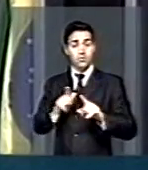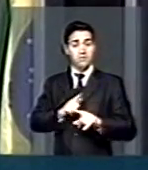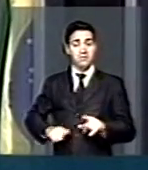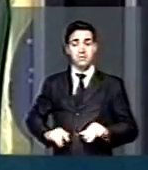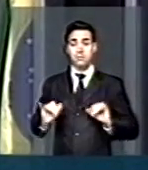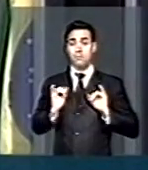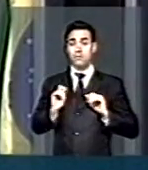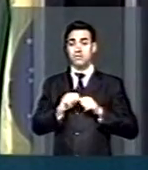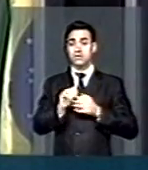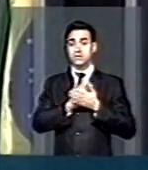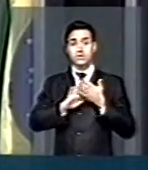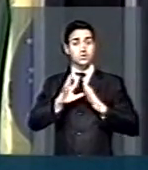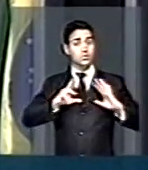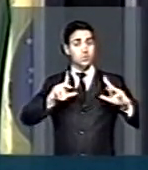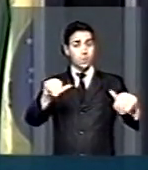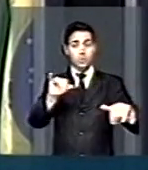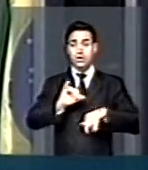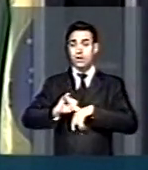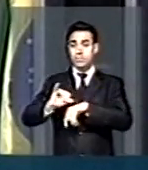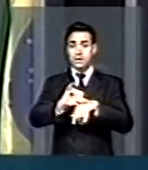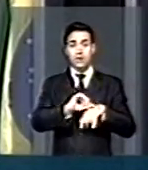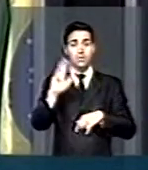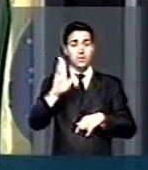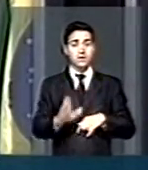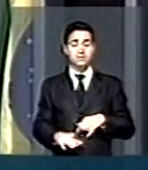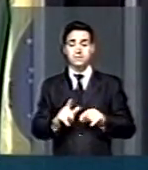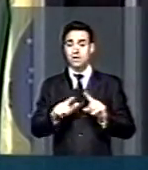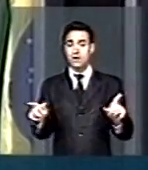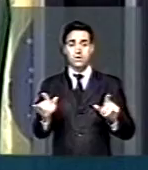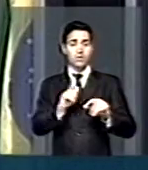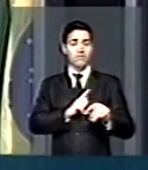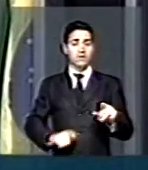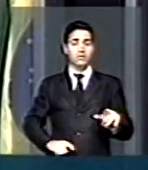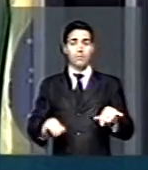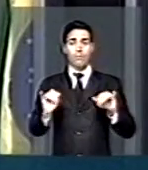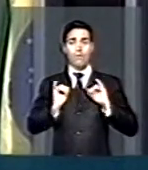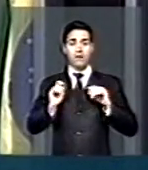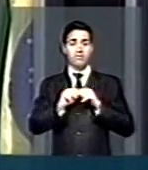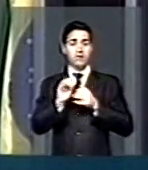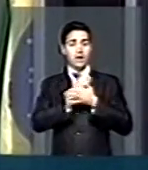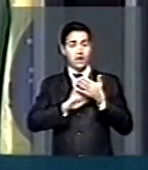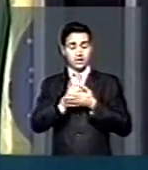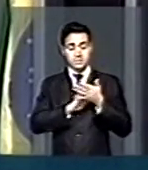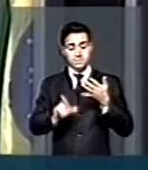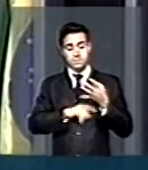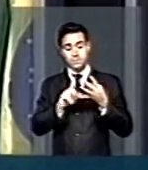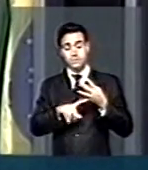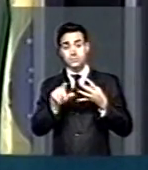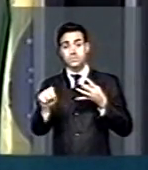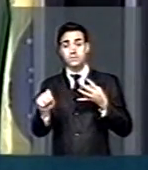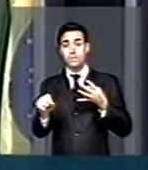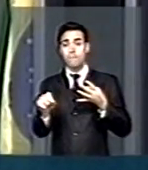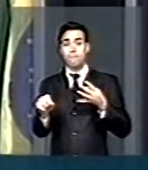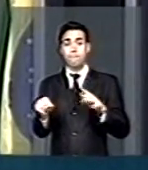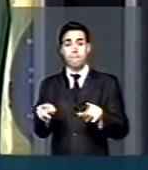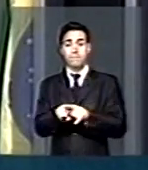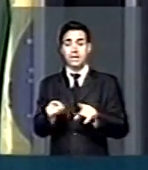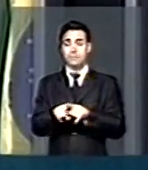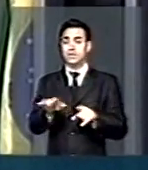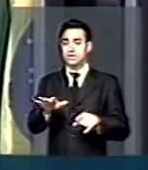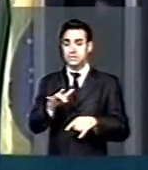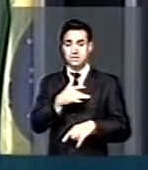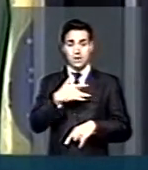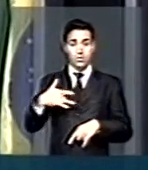todas as grandes cidades e capitais brasileiras, passivo diante do caos relacionado à área de